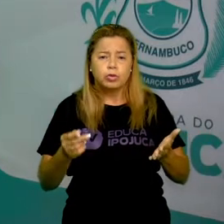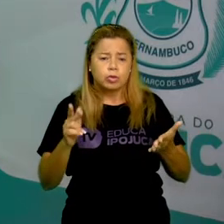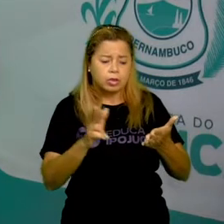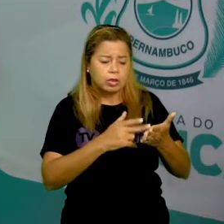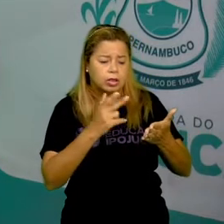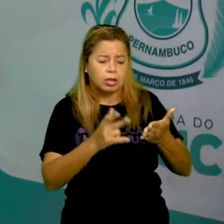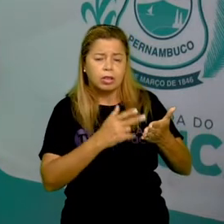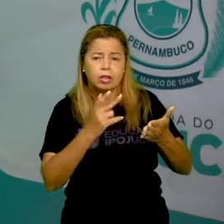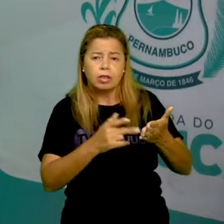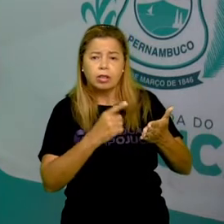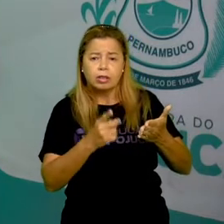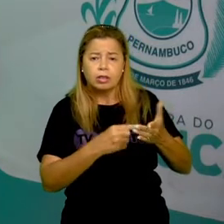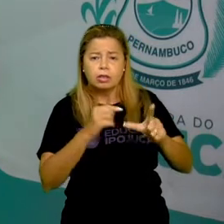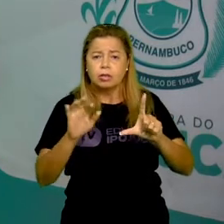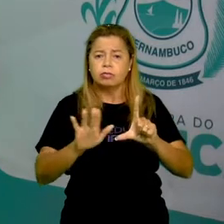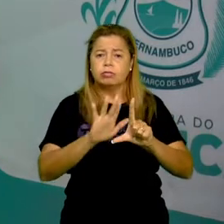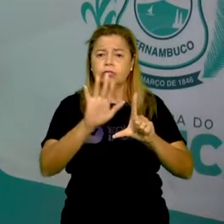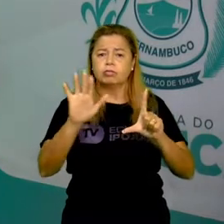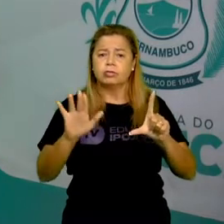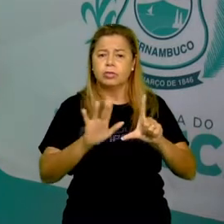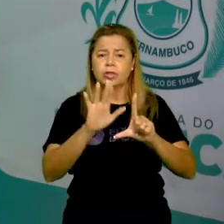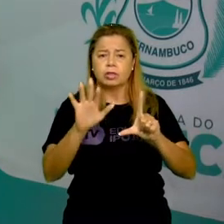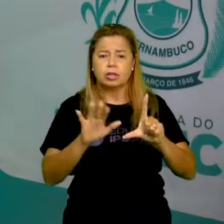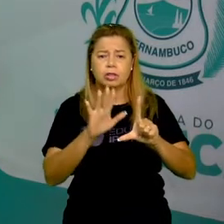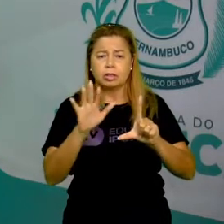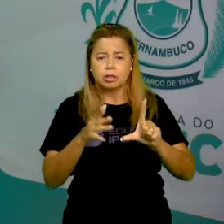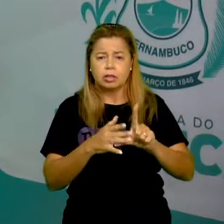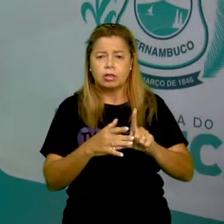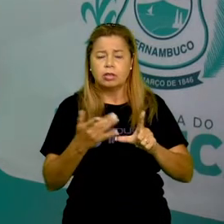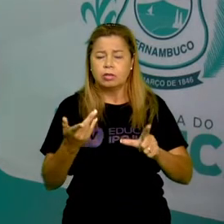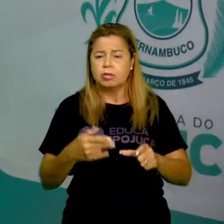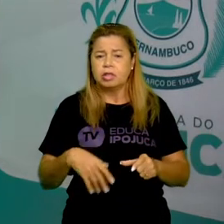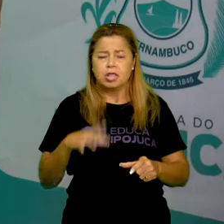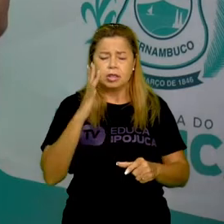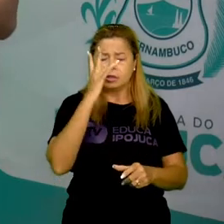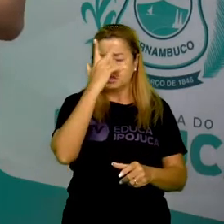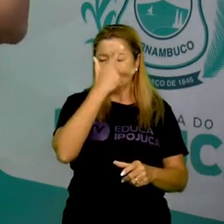expressões artísticas maravilhosas, que chamam muito a nossa atenção.